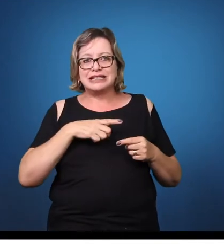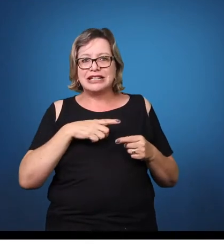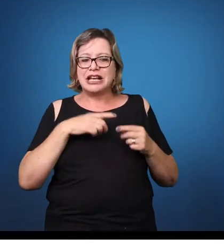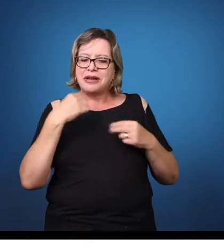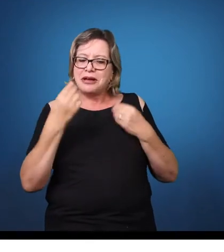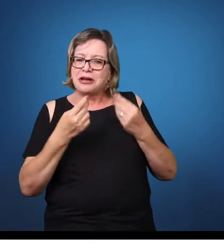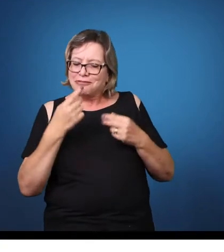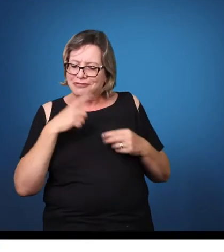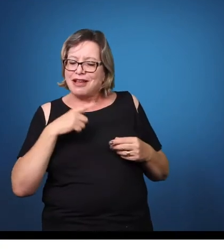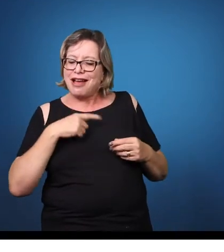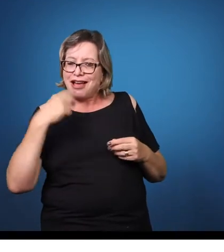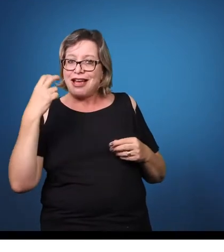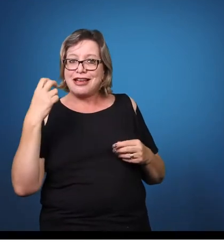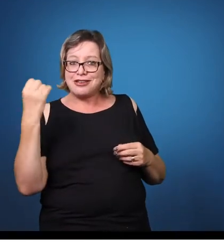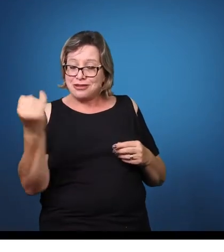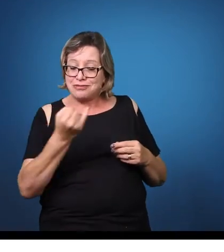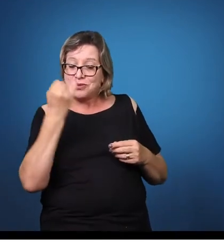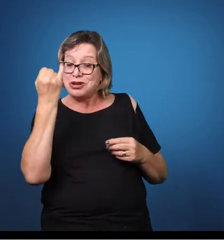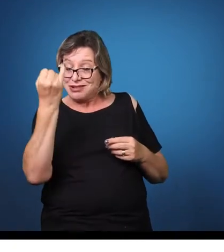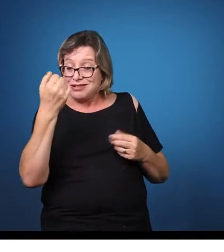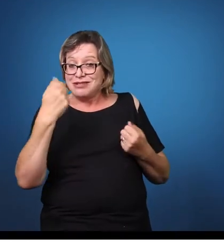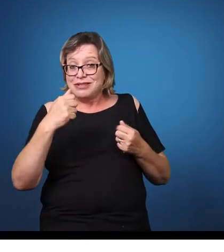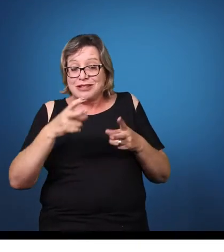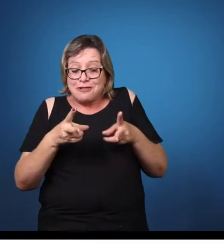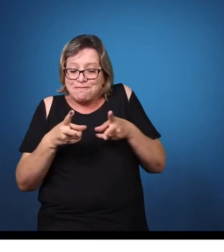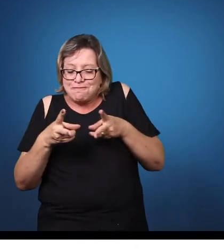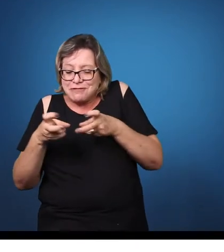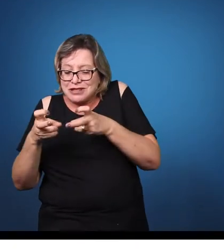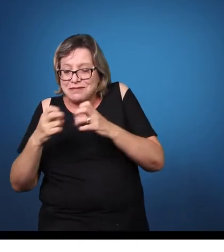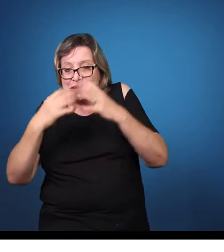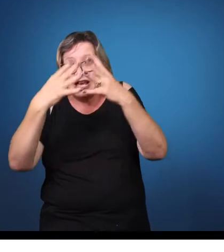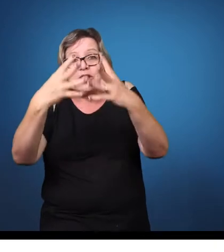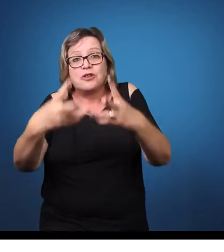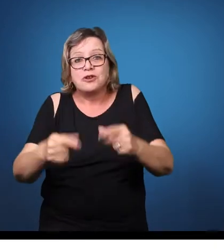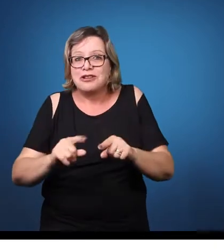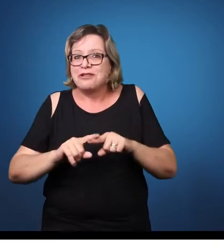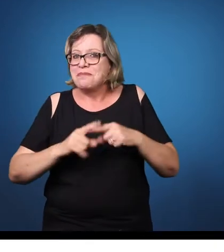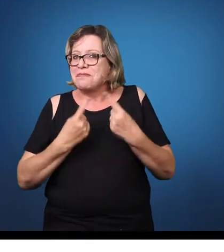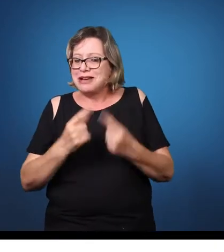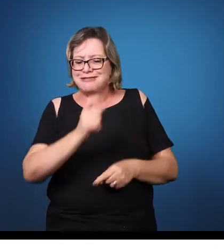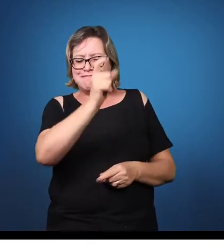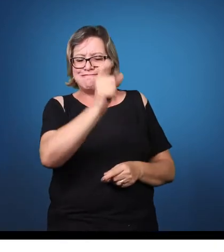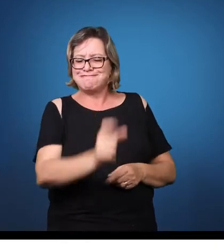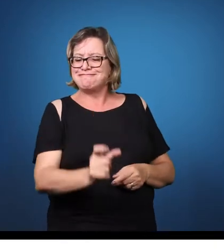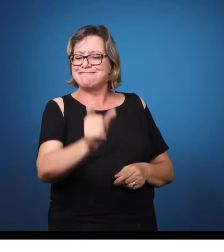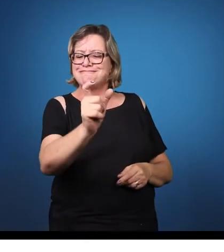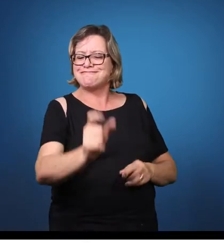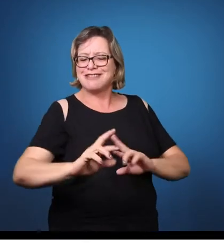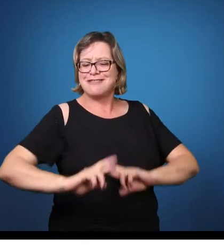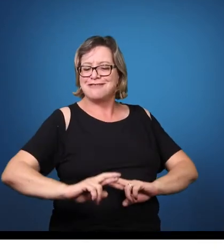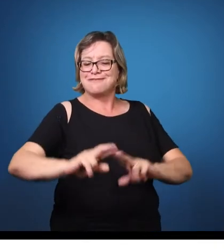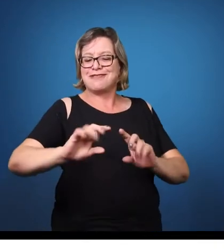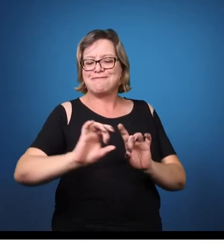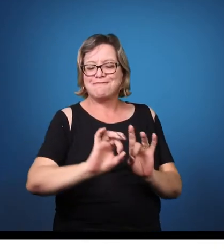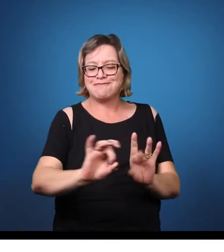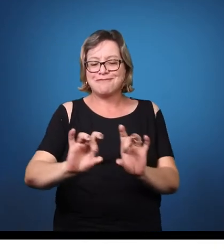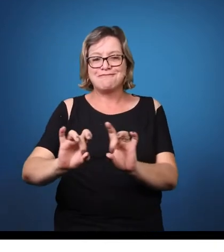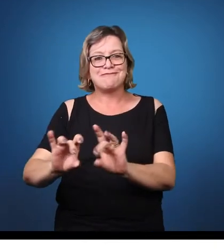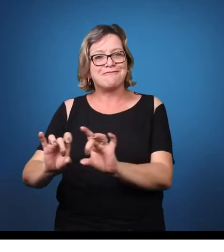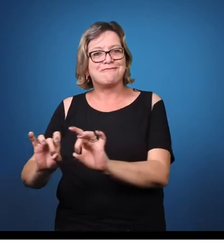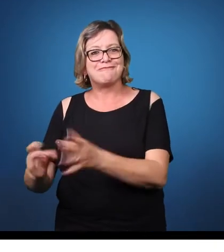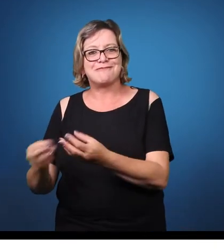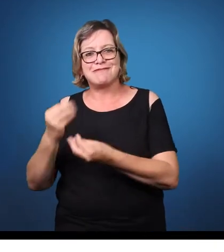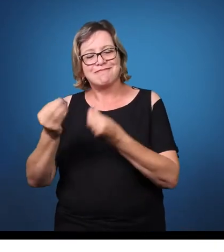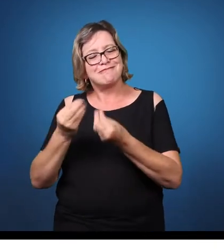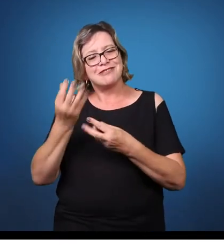Professora, para encerrarmos o nosso bate-papo, essa é uma série de instrução, mas ela é também uma série de, vamos dizer